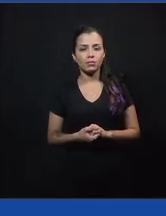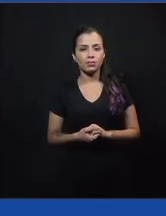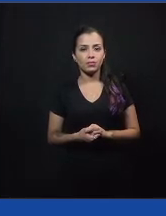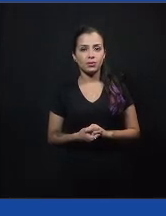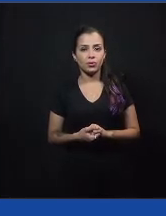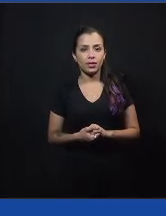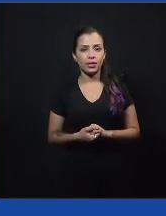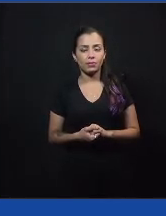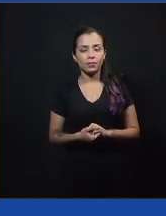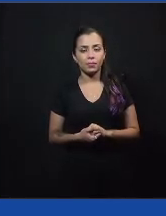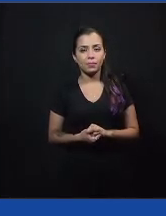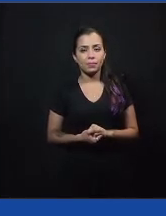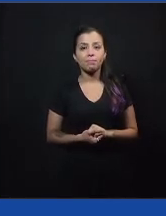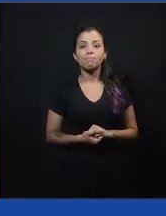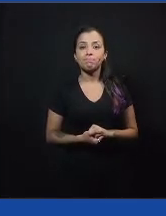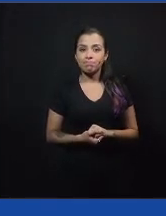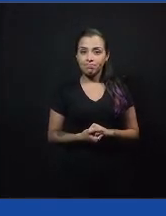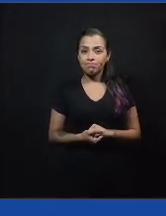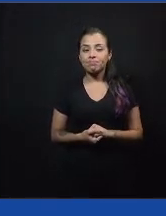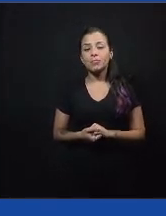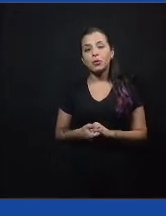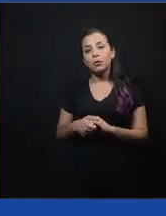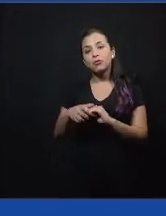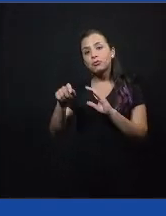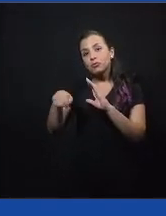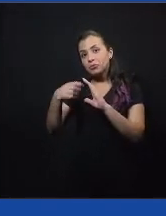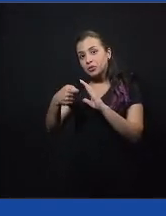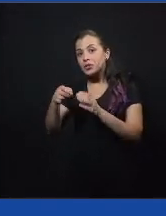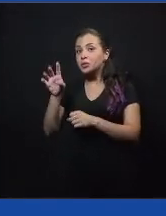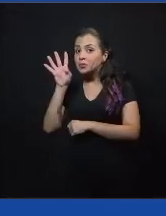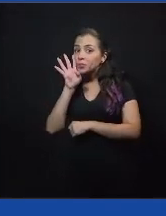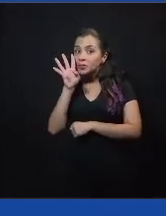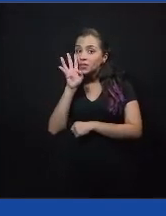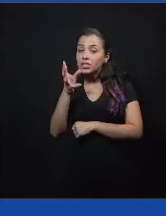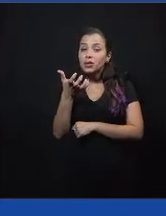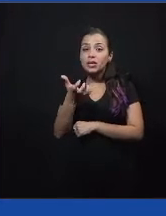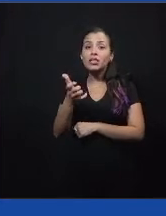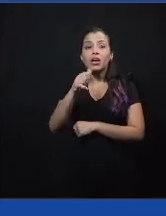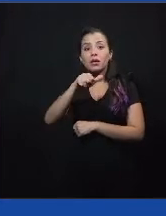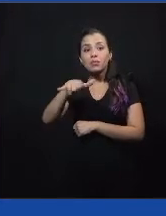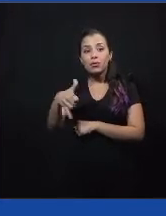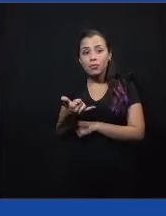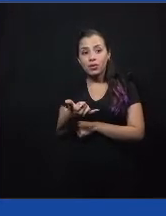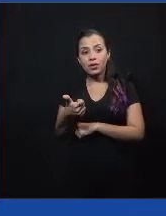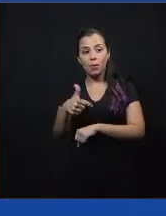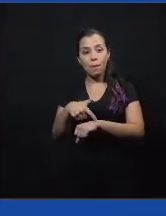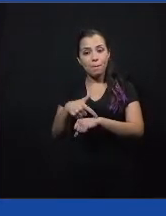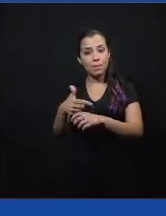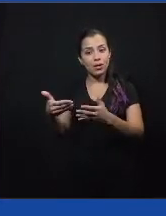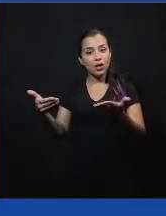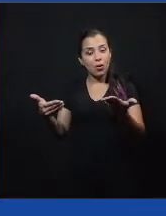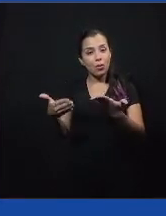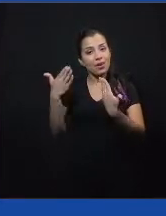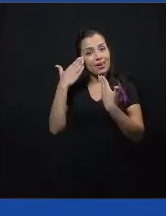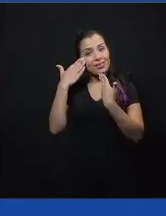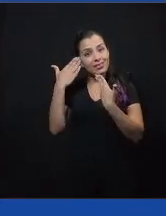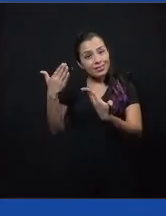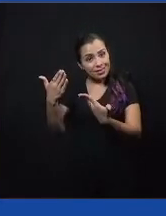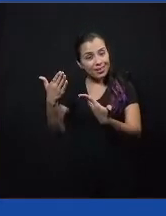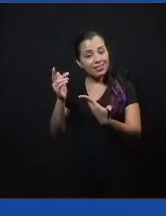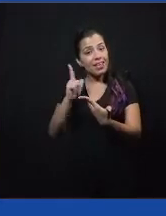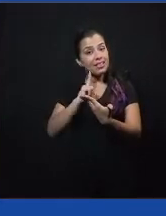Pessoal, muito legal o vídeo. Eu queria aproveitar esse momento e poder agradecer. muita gente,